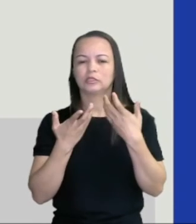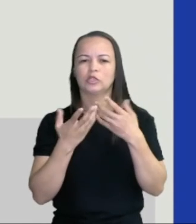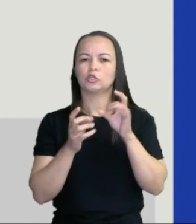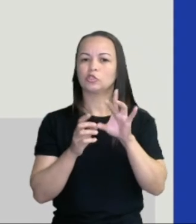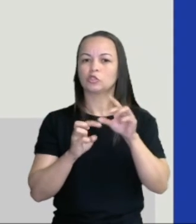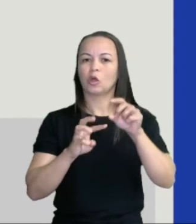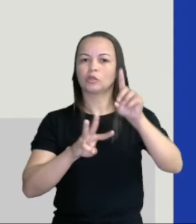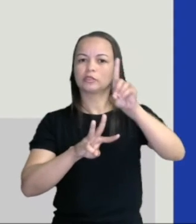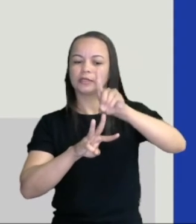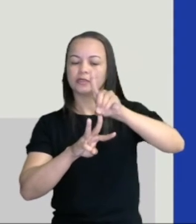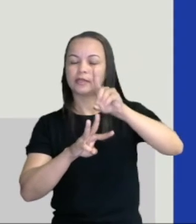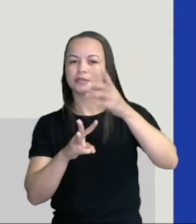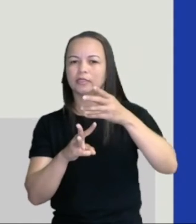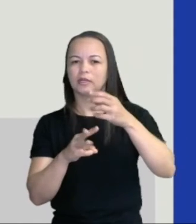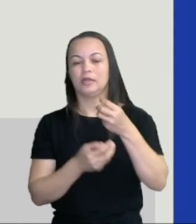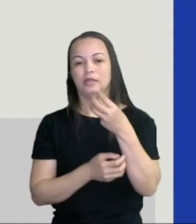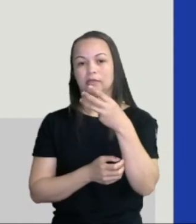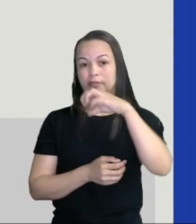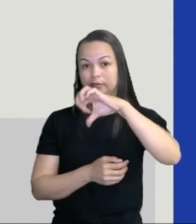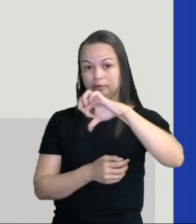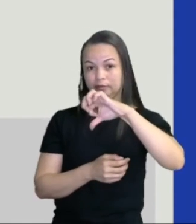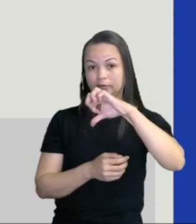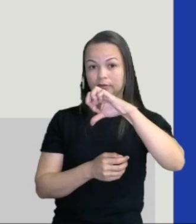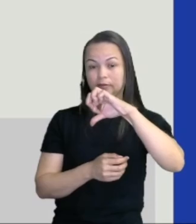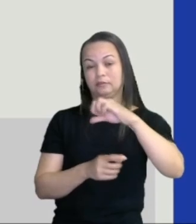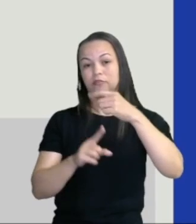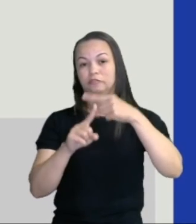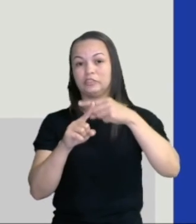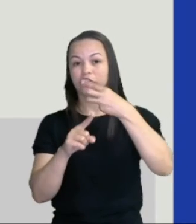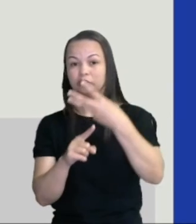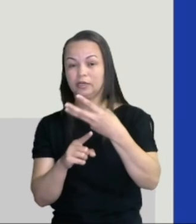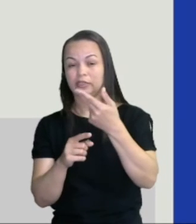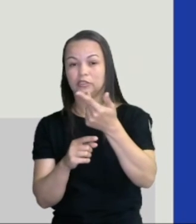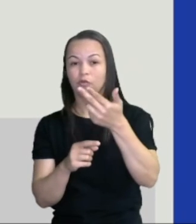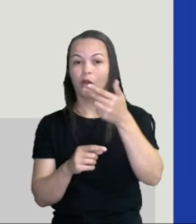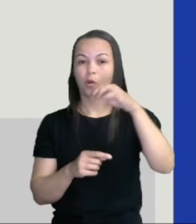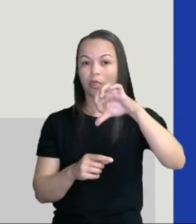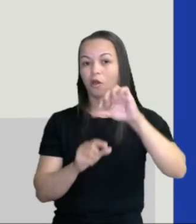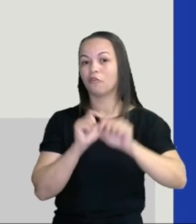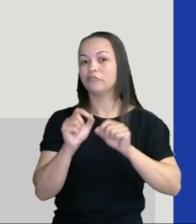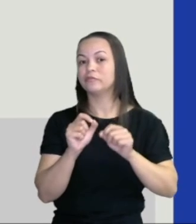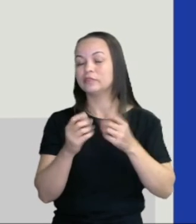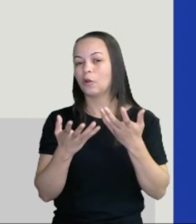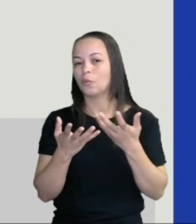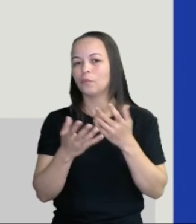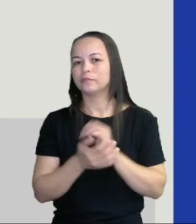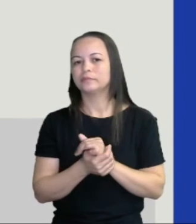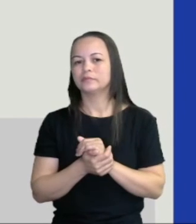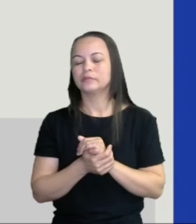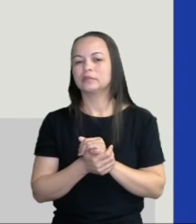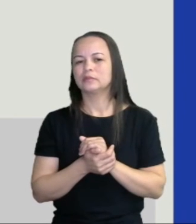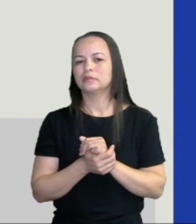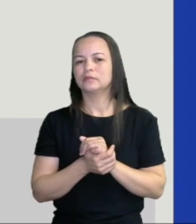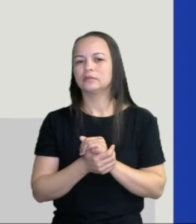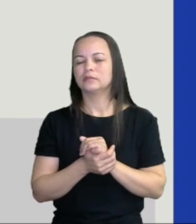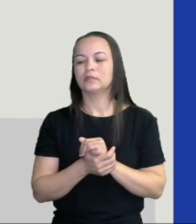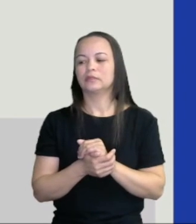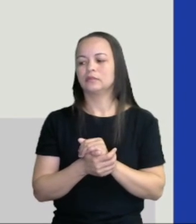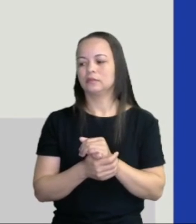dezena com aquele 3. 3 vezes 3, 9, acrescento 0, 90. Então, 30 vezes 3,